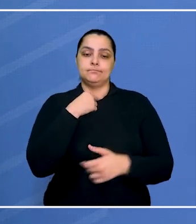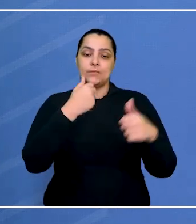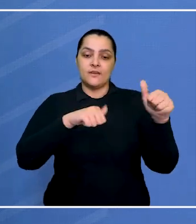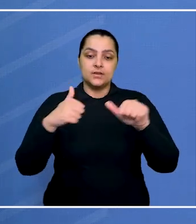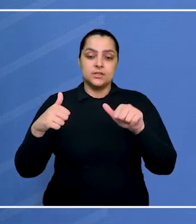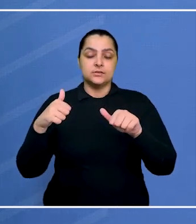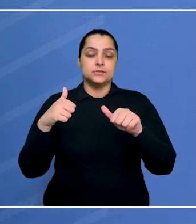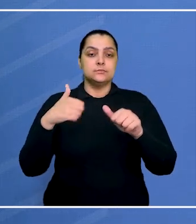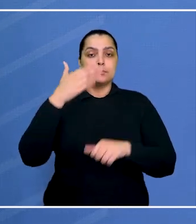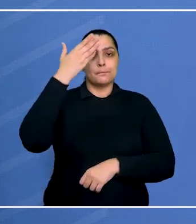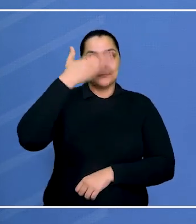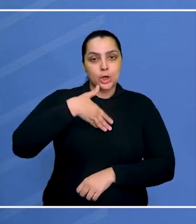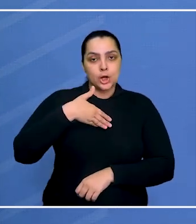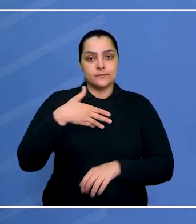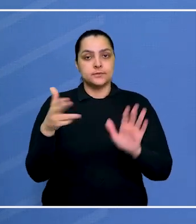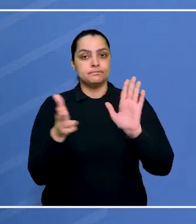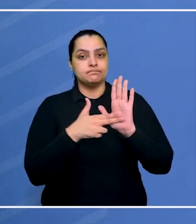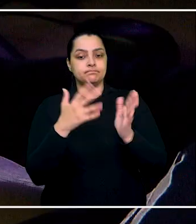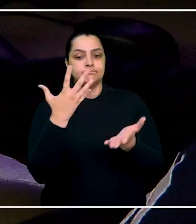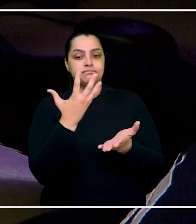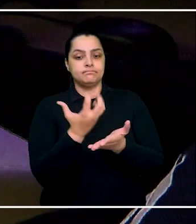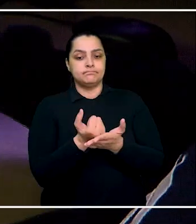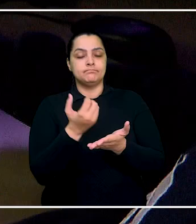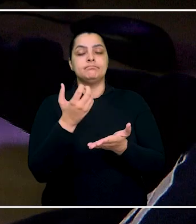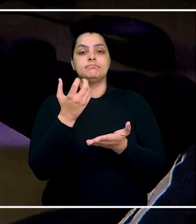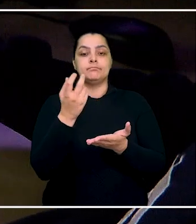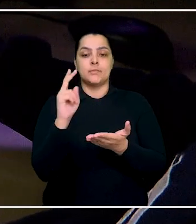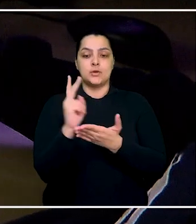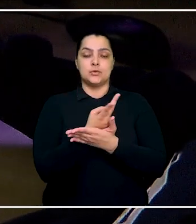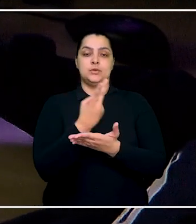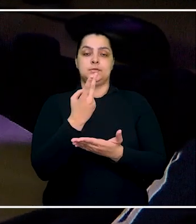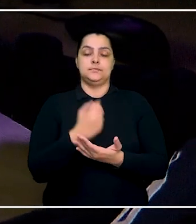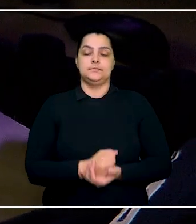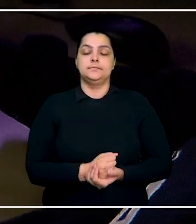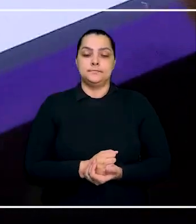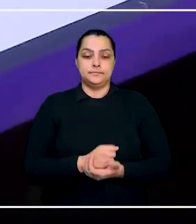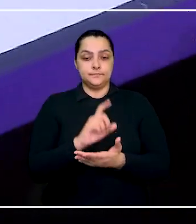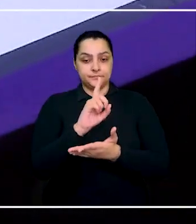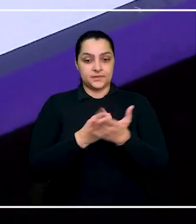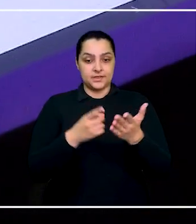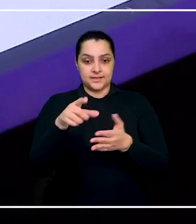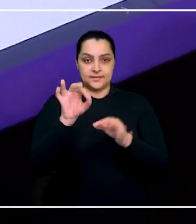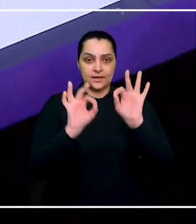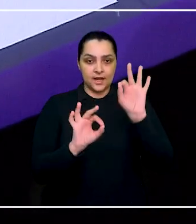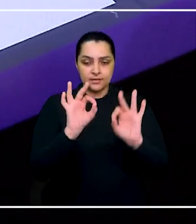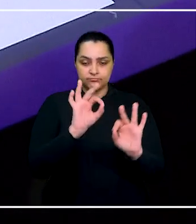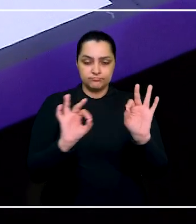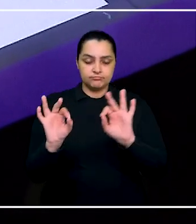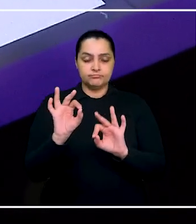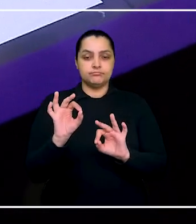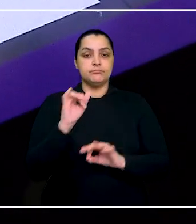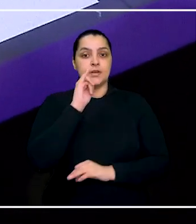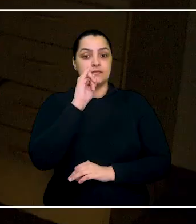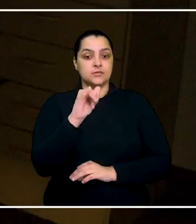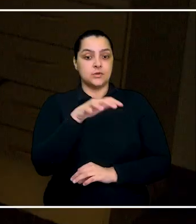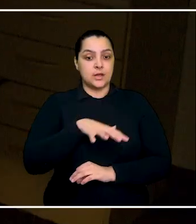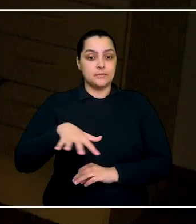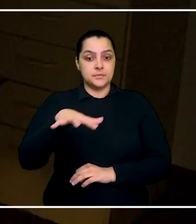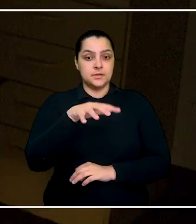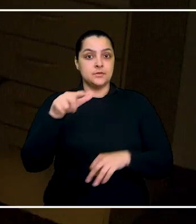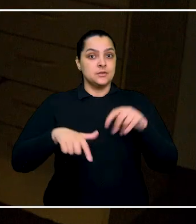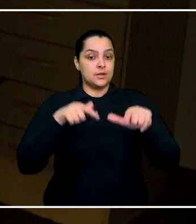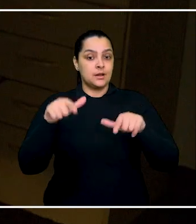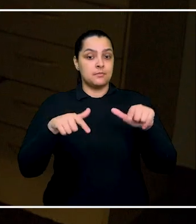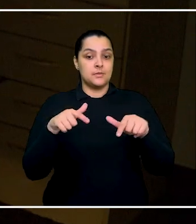avaliação de fatos e provas do processo. Na reclamação trabalhista, o designer de interiores informou que o ambiente